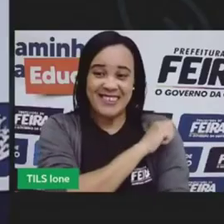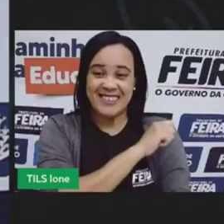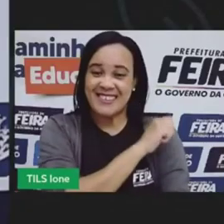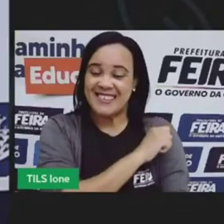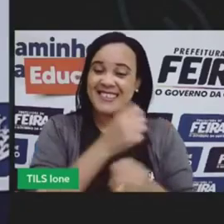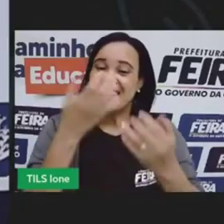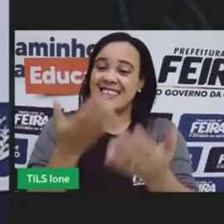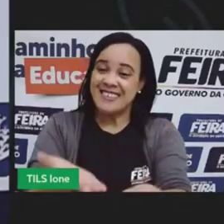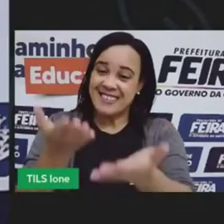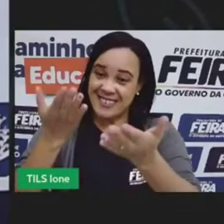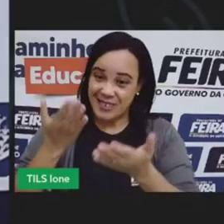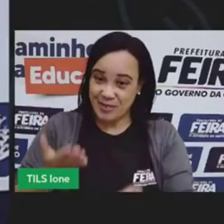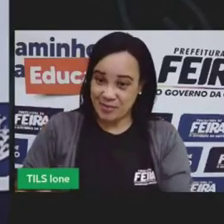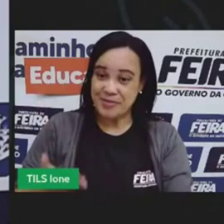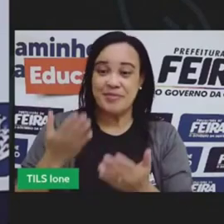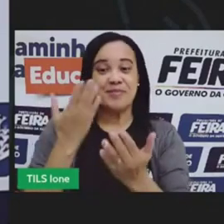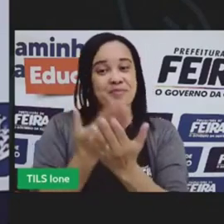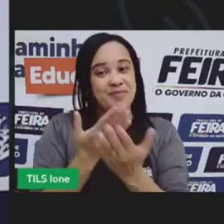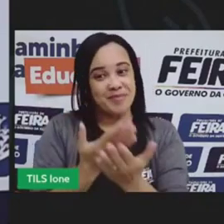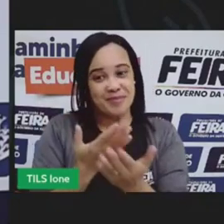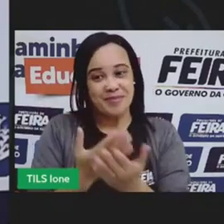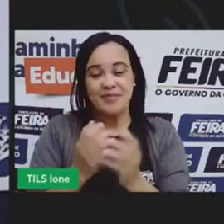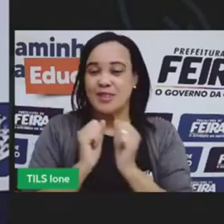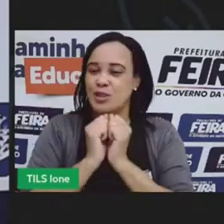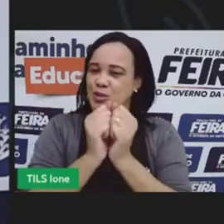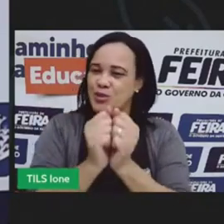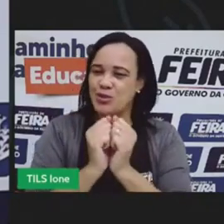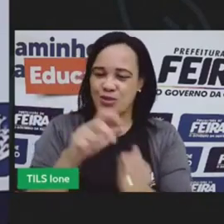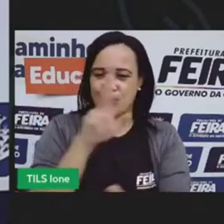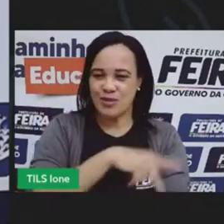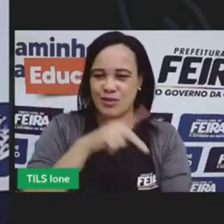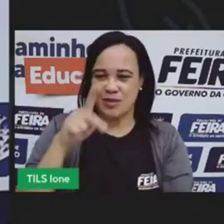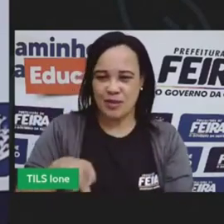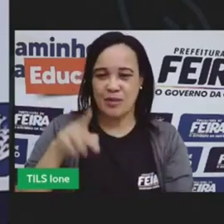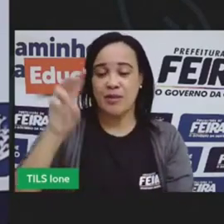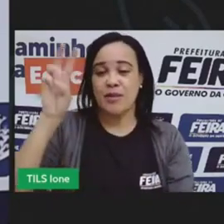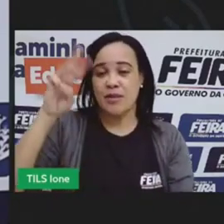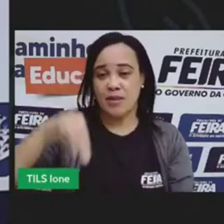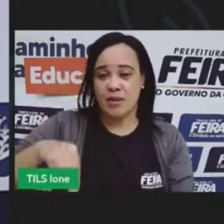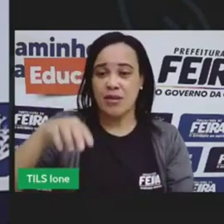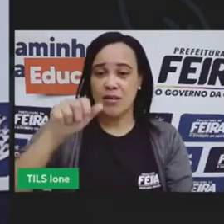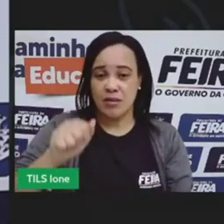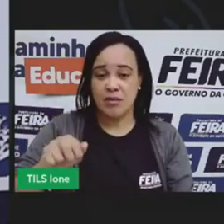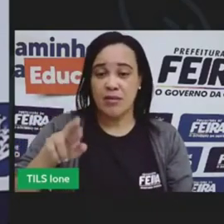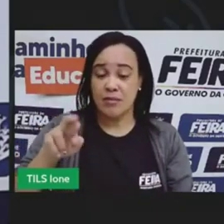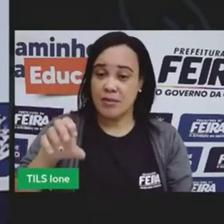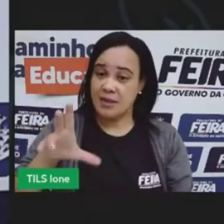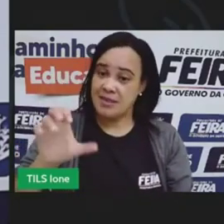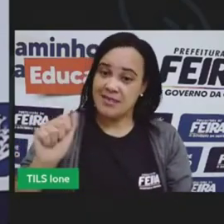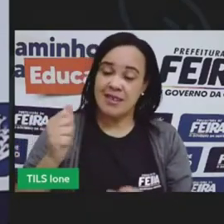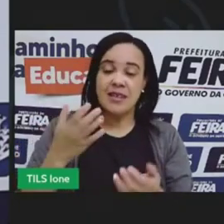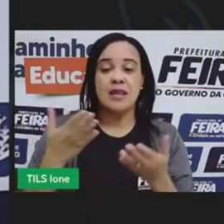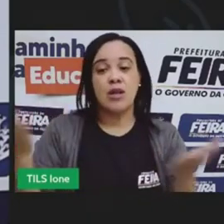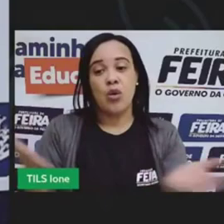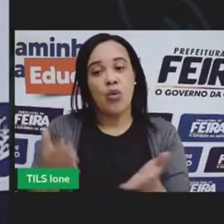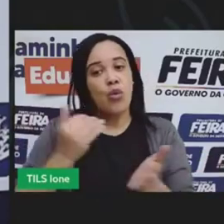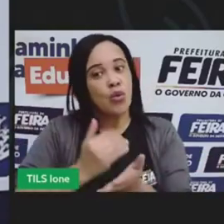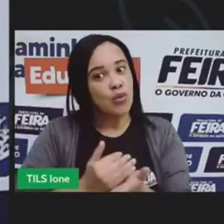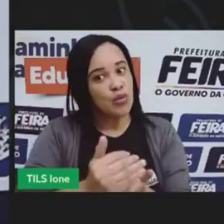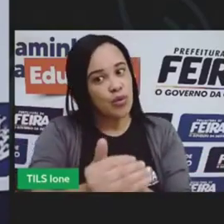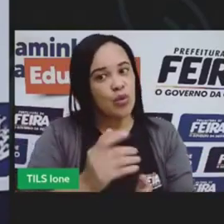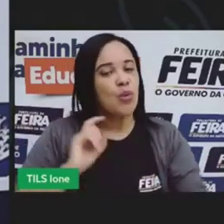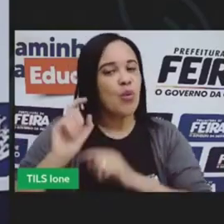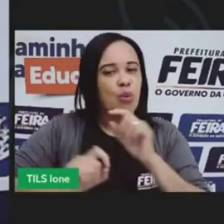Bem-vindos a mais uma aula aqui comigo, para a Marcela. Hoje a gente vai continuar aprendendo a aula de